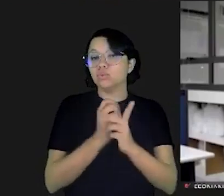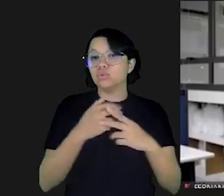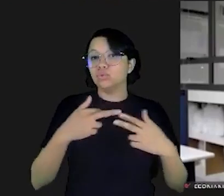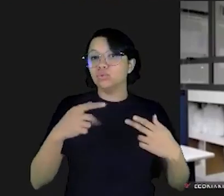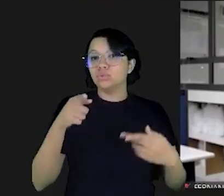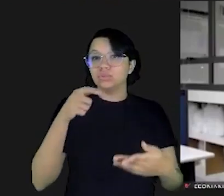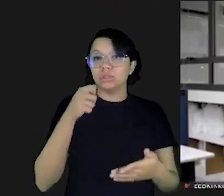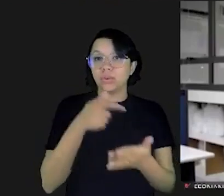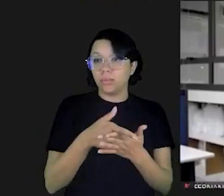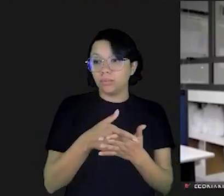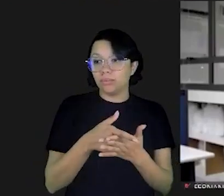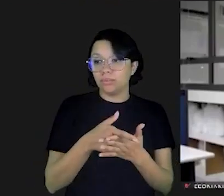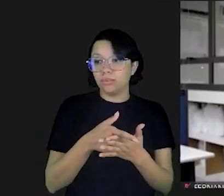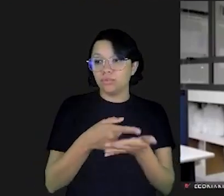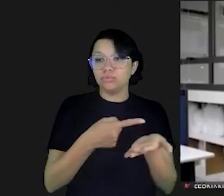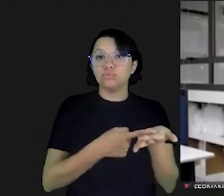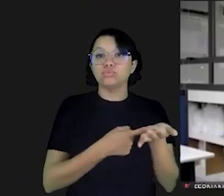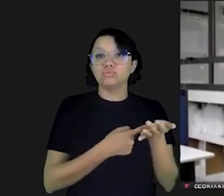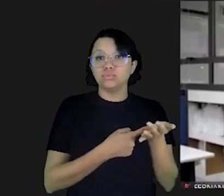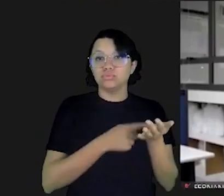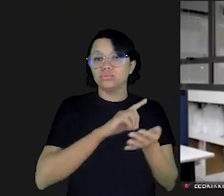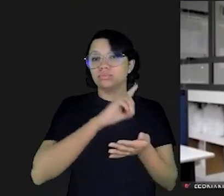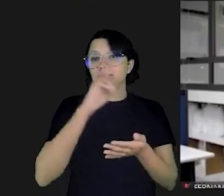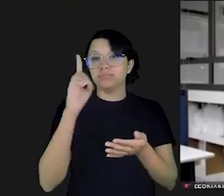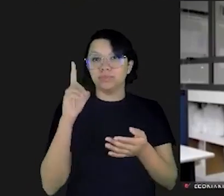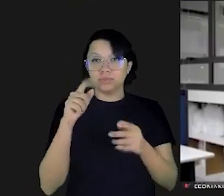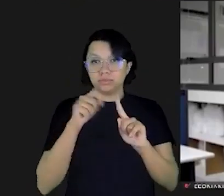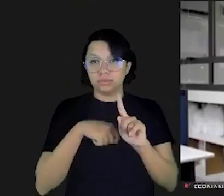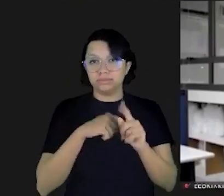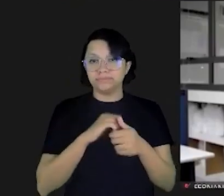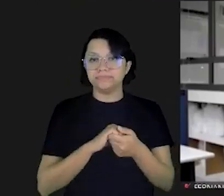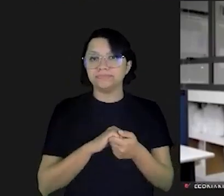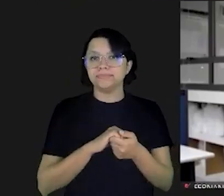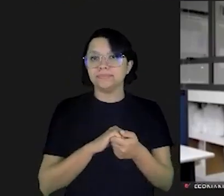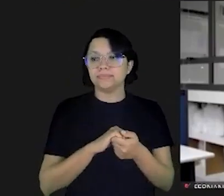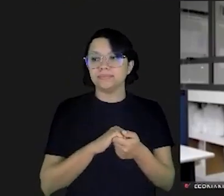conjunto de coisas que você comprou em determinado dia do mês